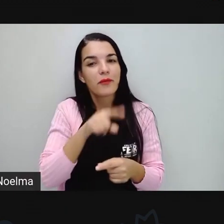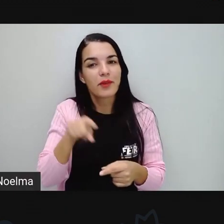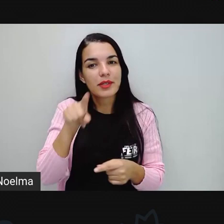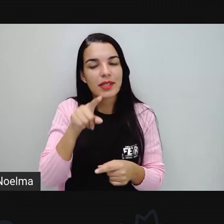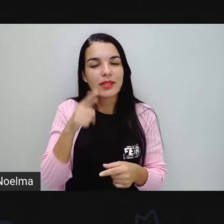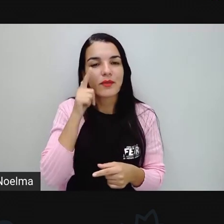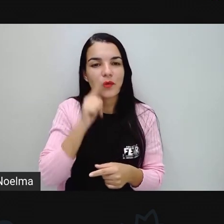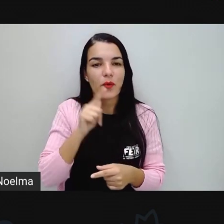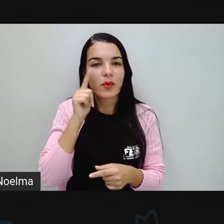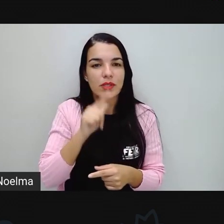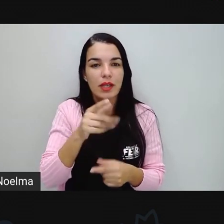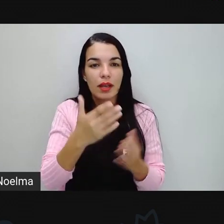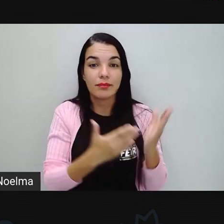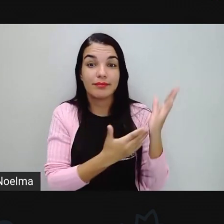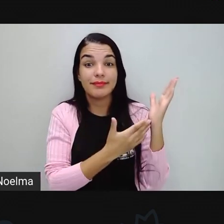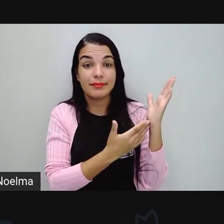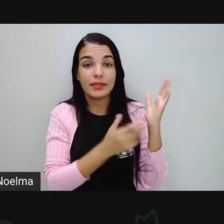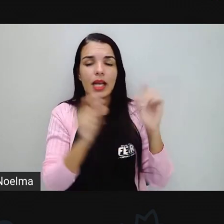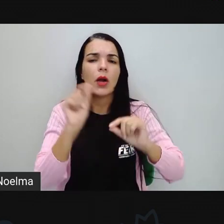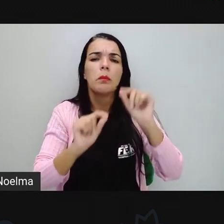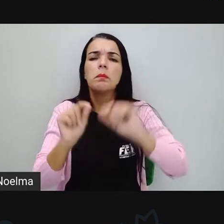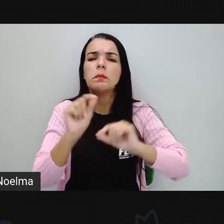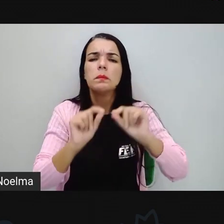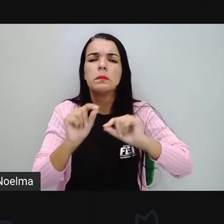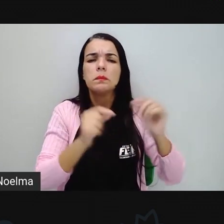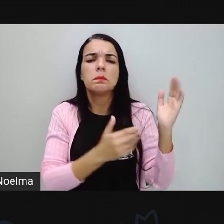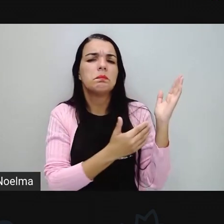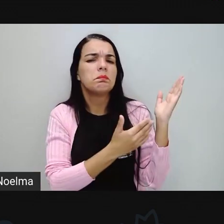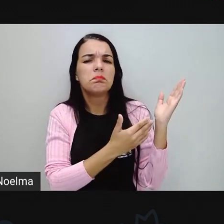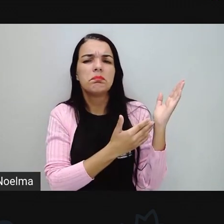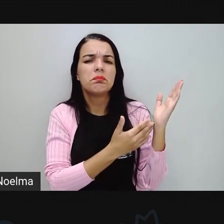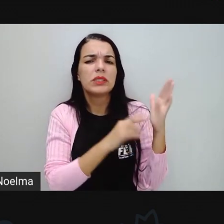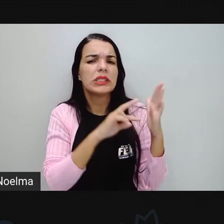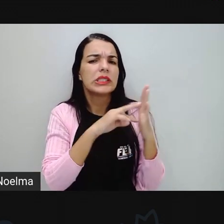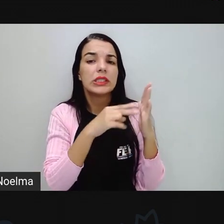Nós temos essa plaquinha. O que que essa plaquinha, ela significa?